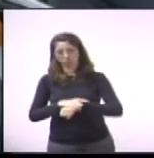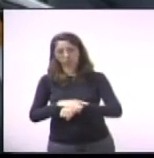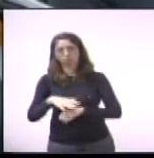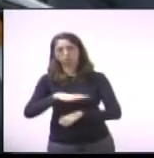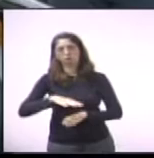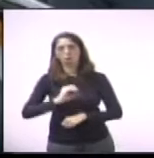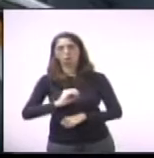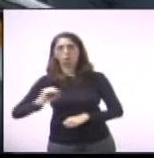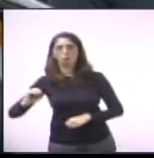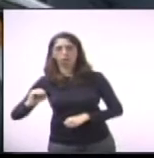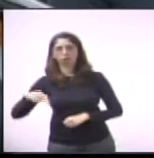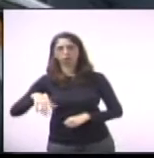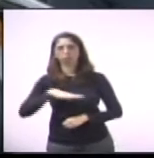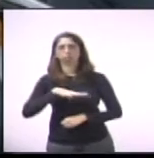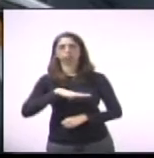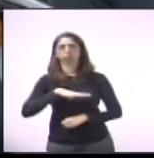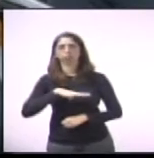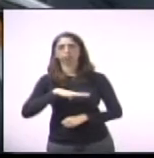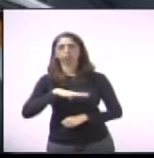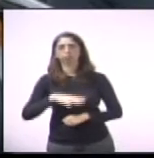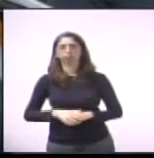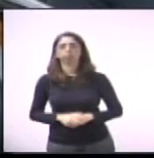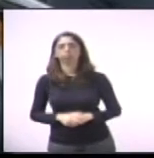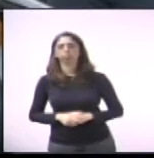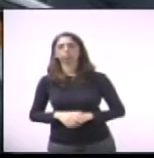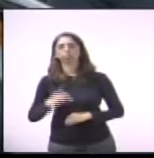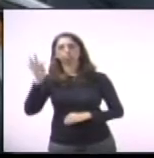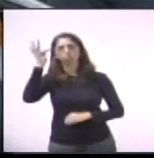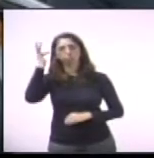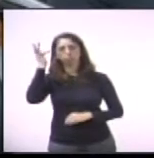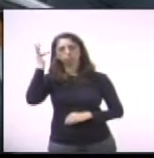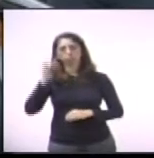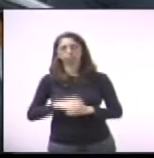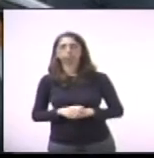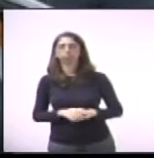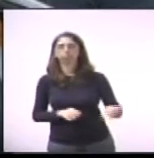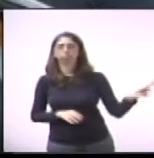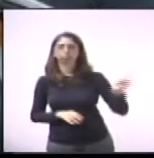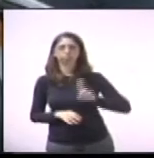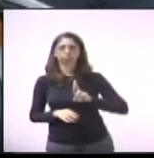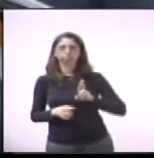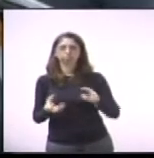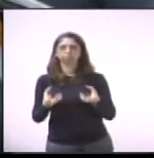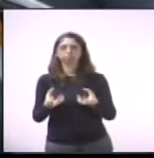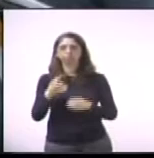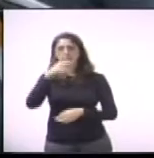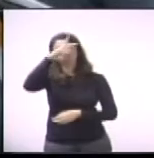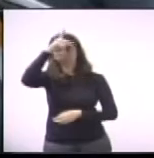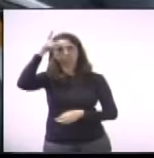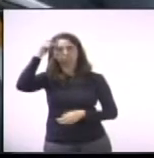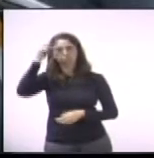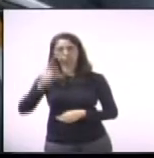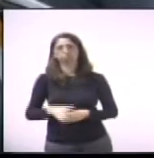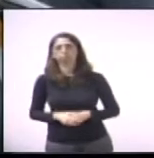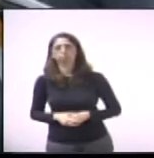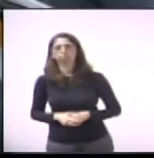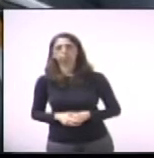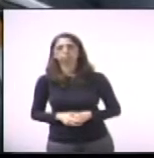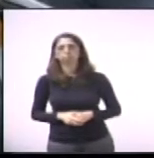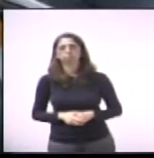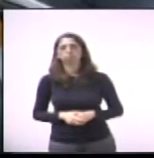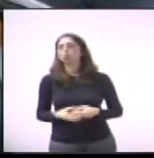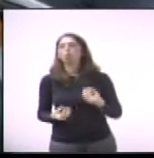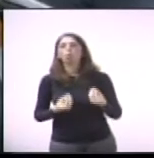309, do vereador Flávio Xavier, requer informações ao Executivo sobre o